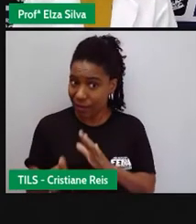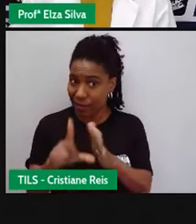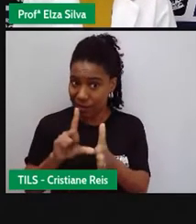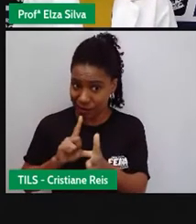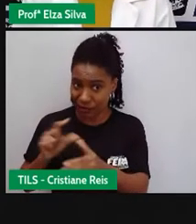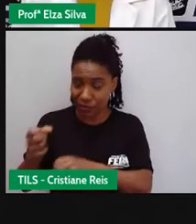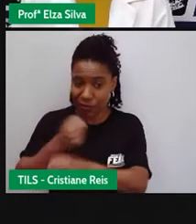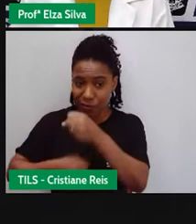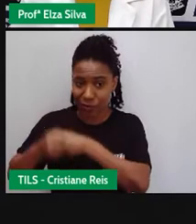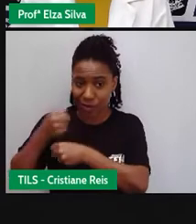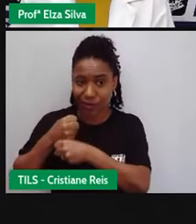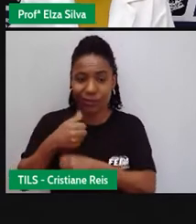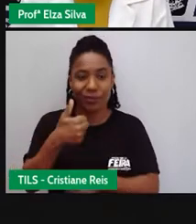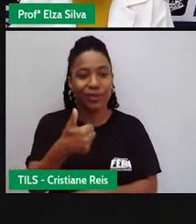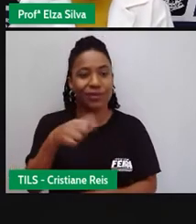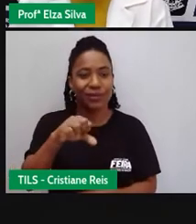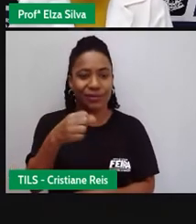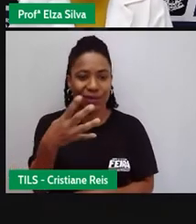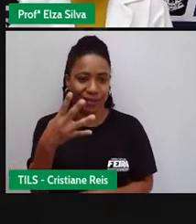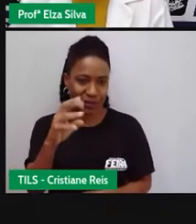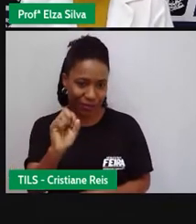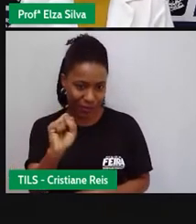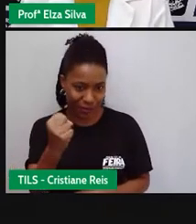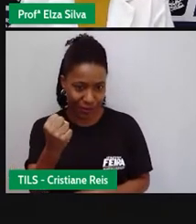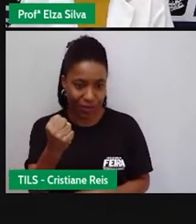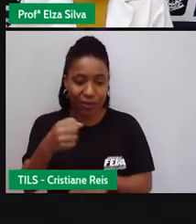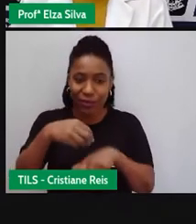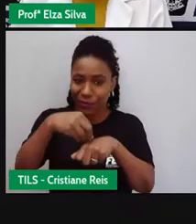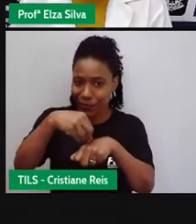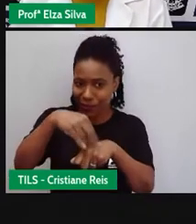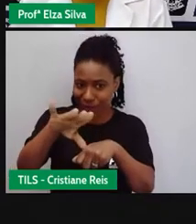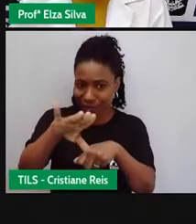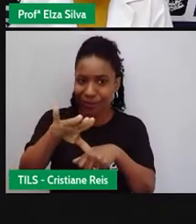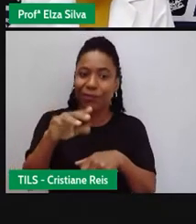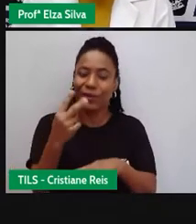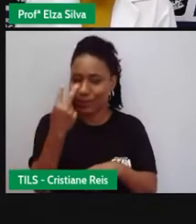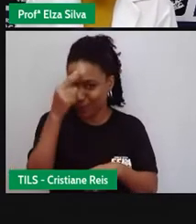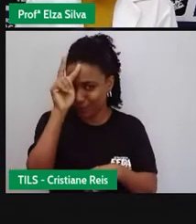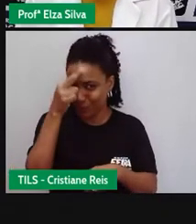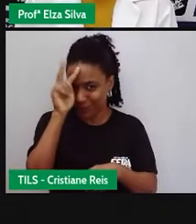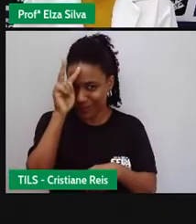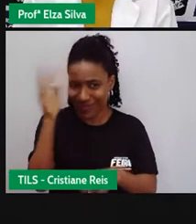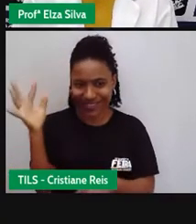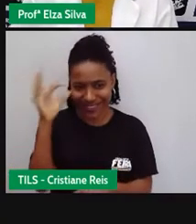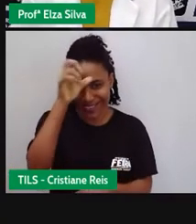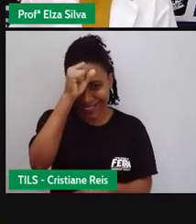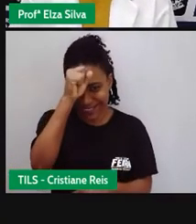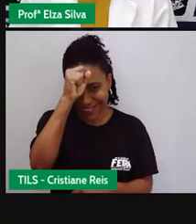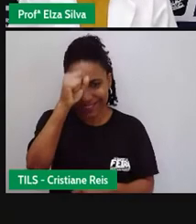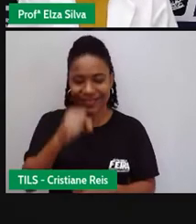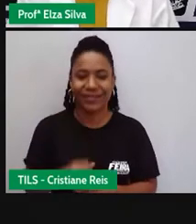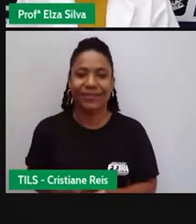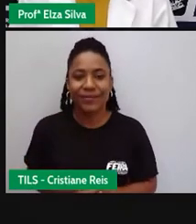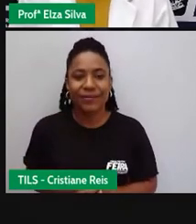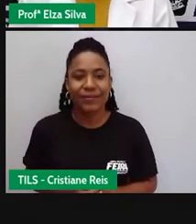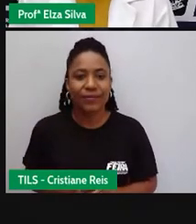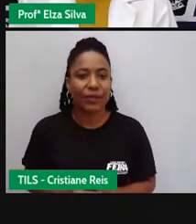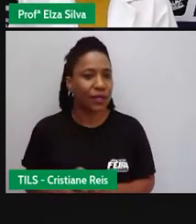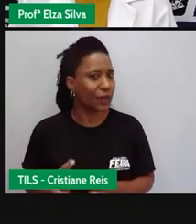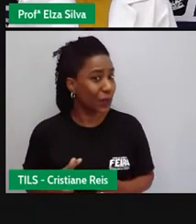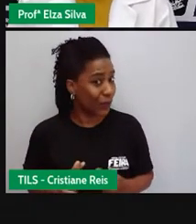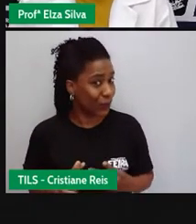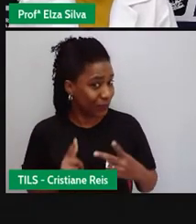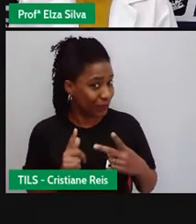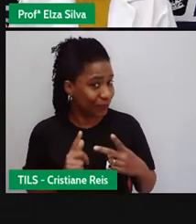Então, deixo a dica aí para vocês aprenderem um pouco mais sobre história. E Game of Thrones?